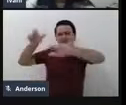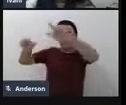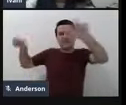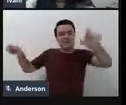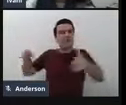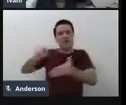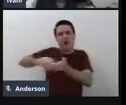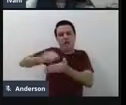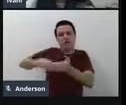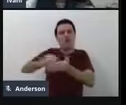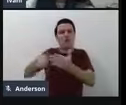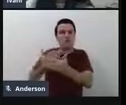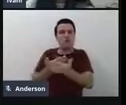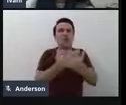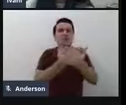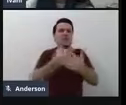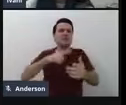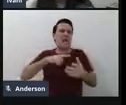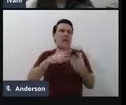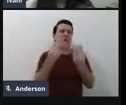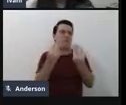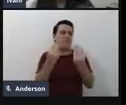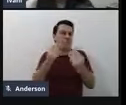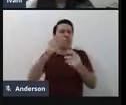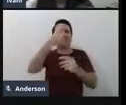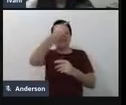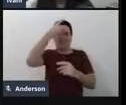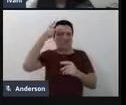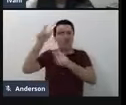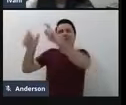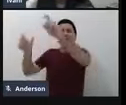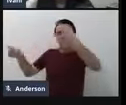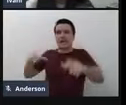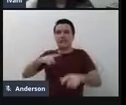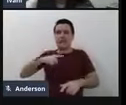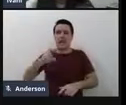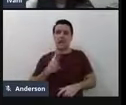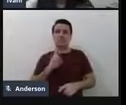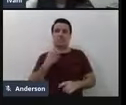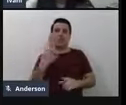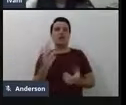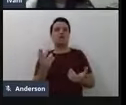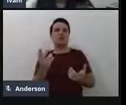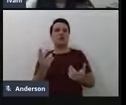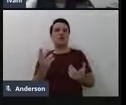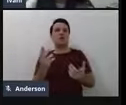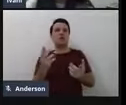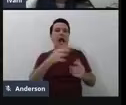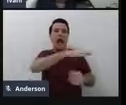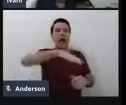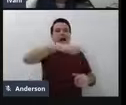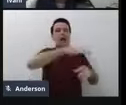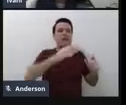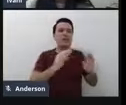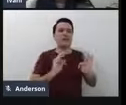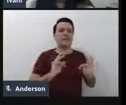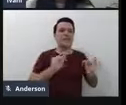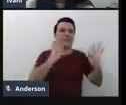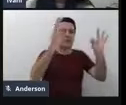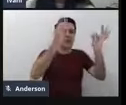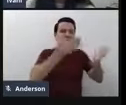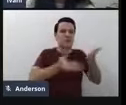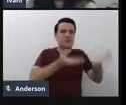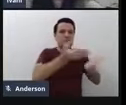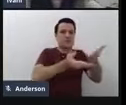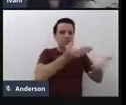Tem uma lista aí de pessoas que realmente representam a área da tecnologia assistiva, que foram